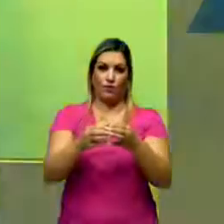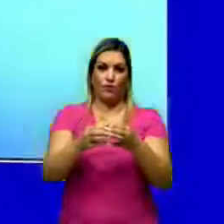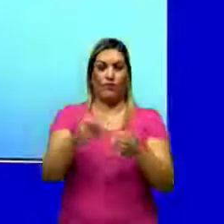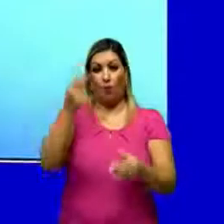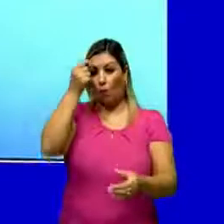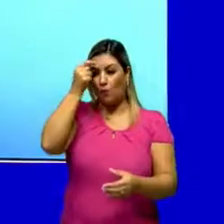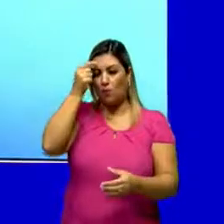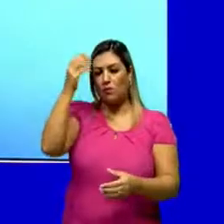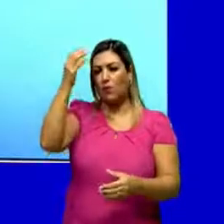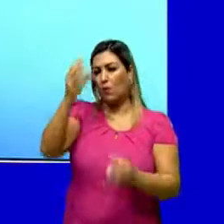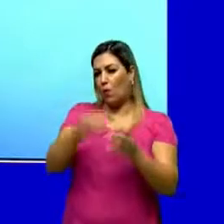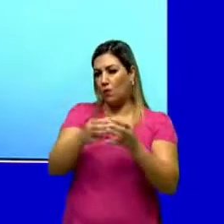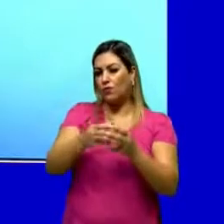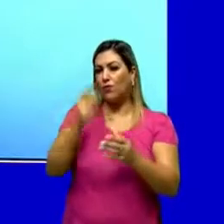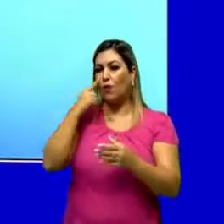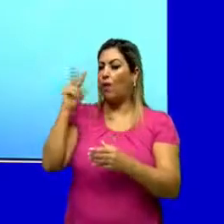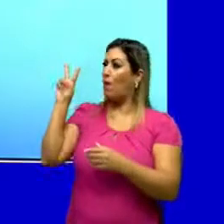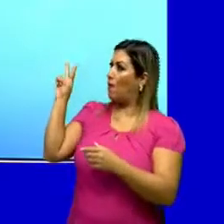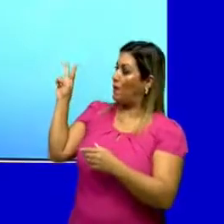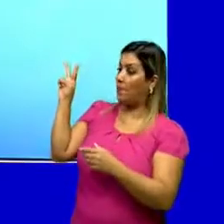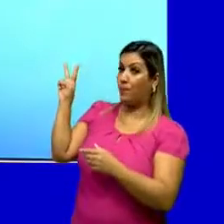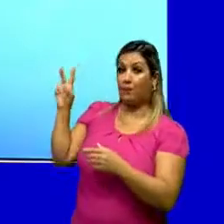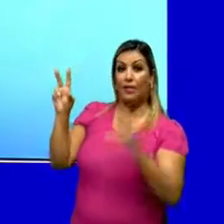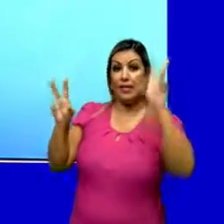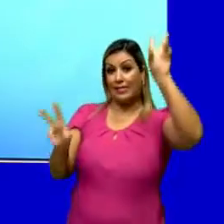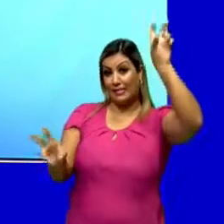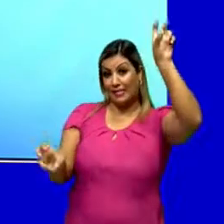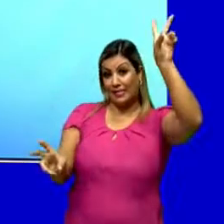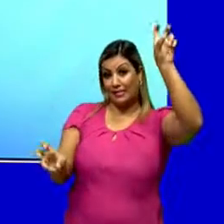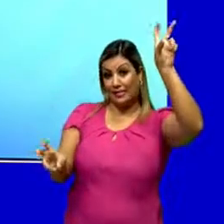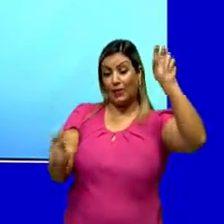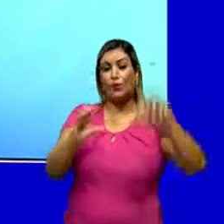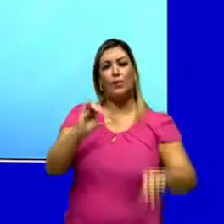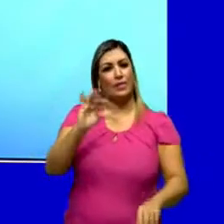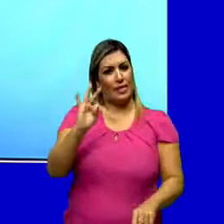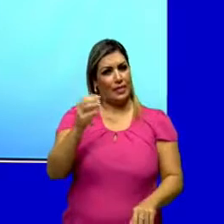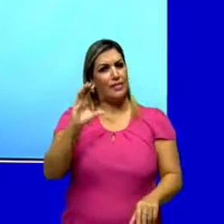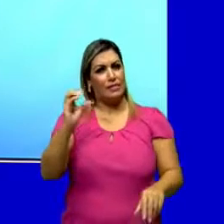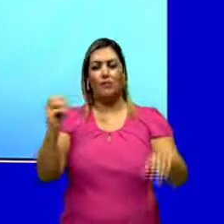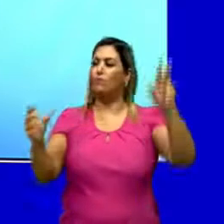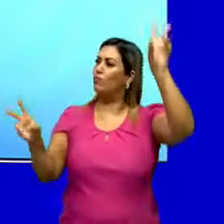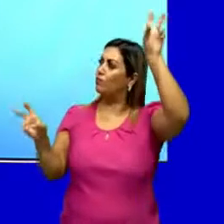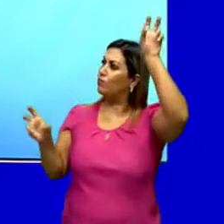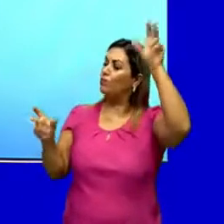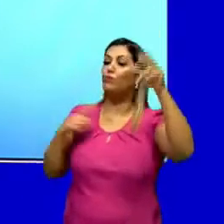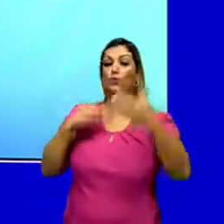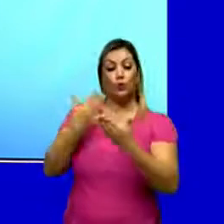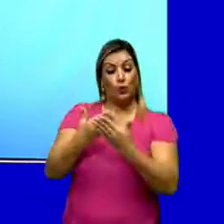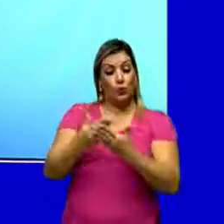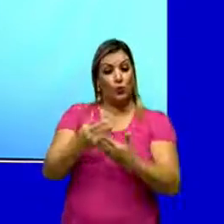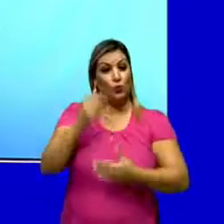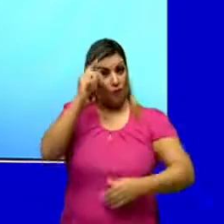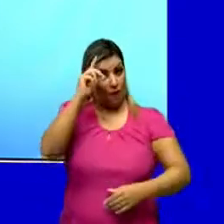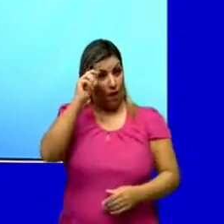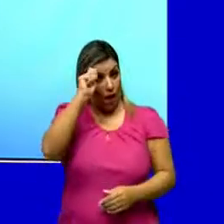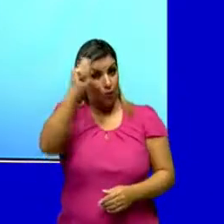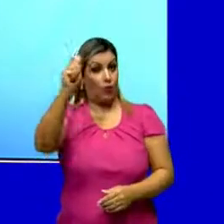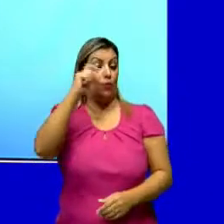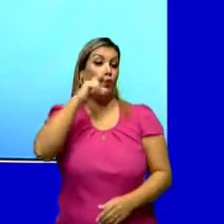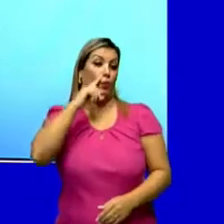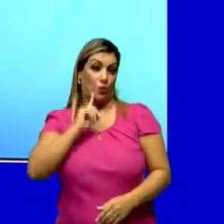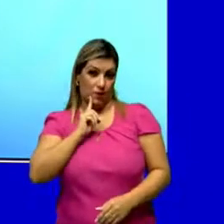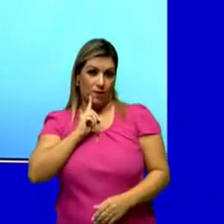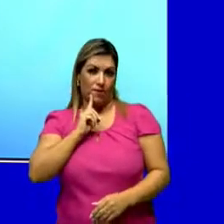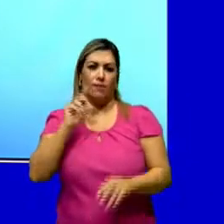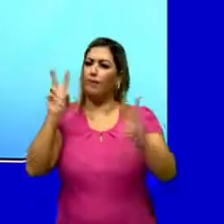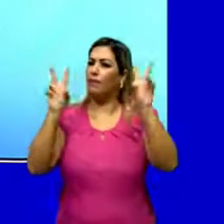aqui na tela, pessoal, eu coloquei para vocês uma citação, um trechinho de um texto, de um estudo do Emily Durkheim, que